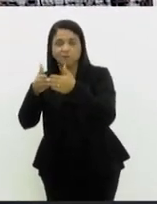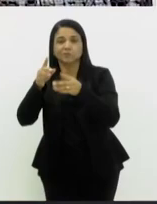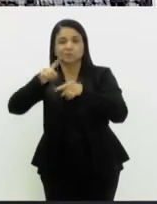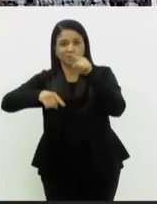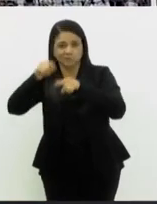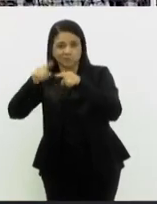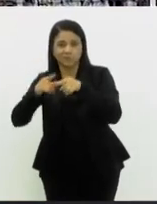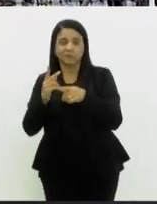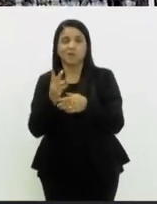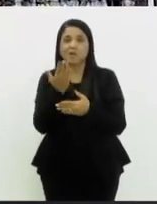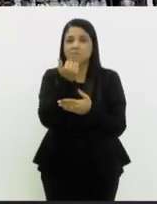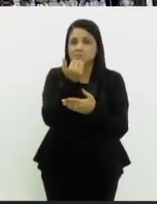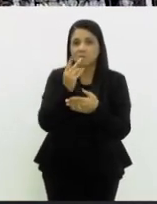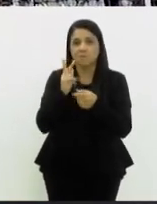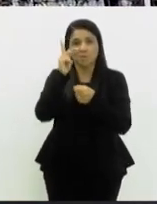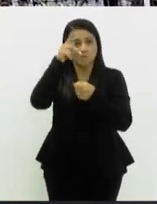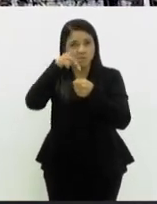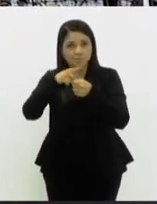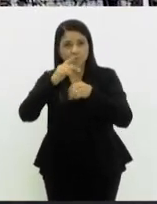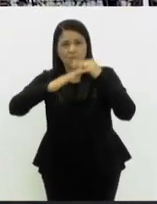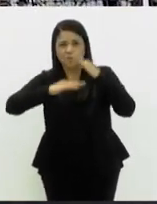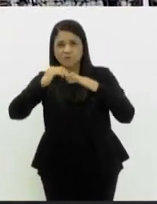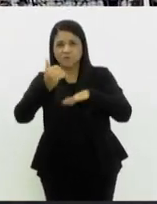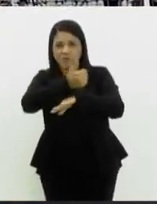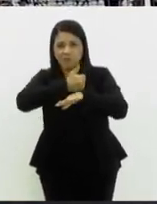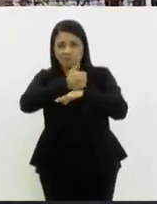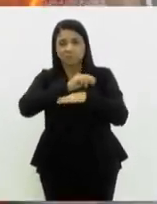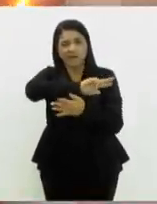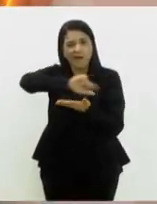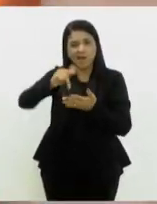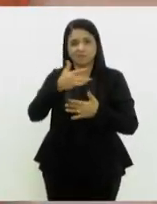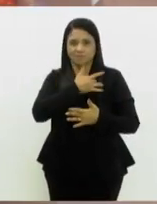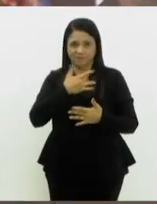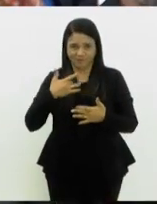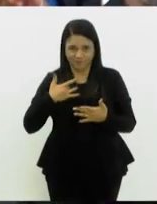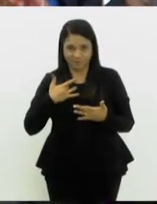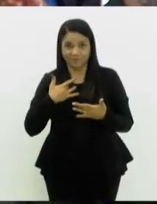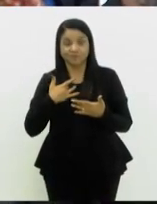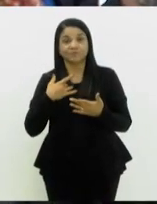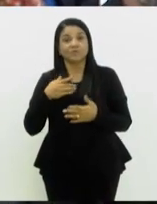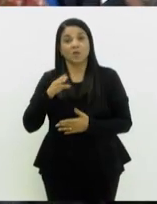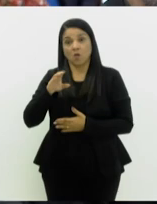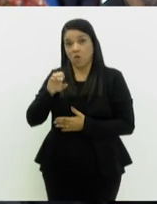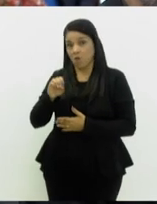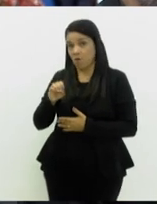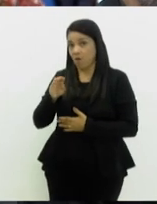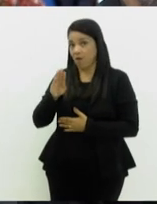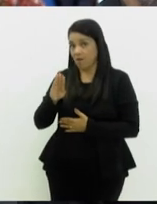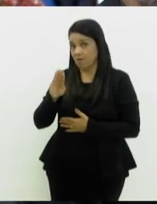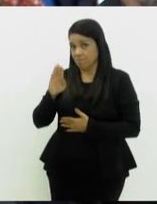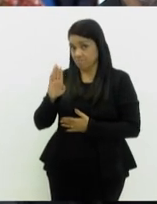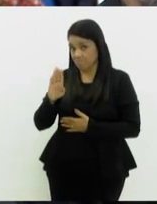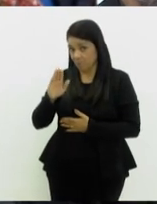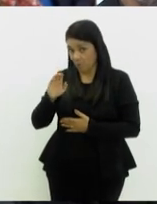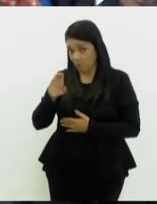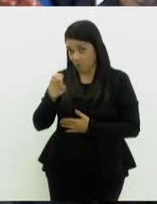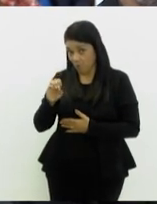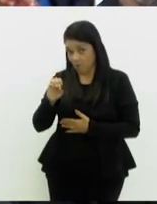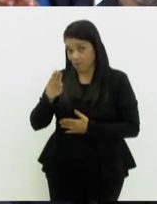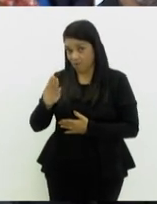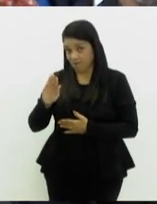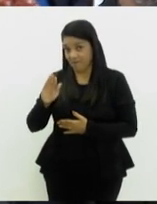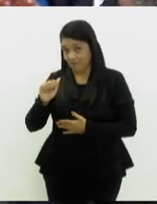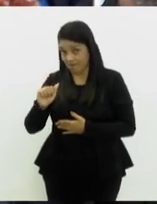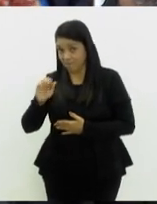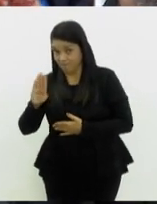combustível, mantimentos e diversos profissionais da área de saúde. A seccional Rio da Ordem dos Advogados do Brasil começou a